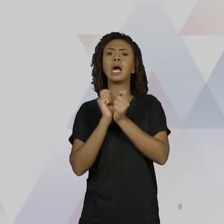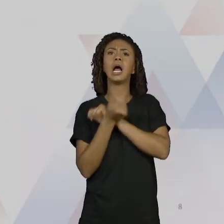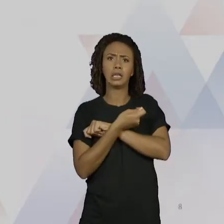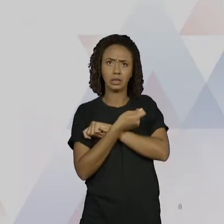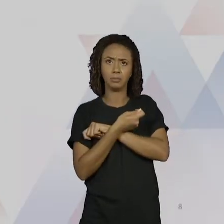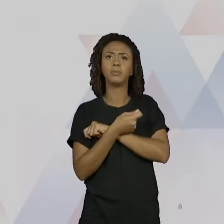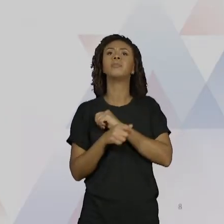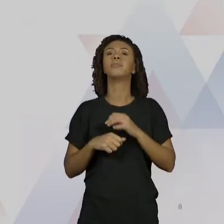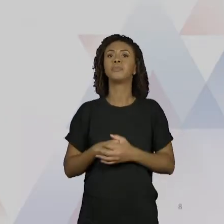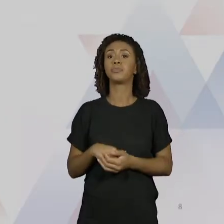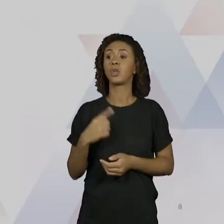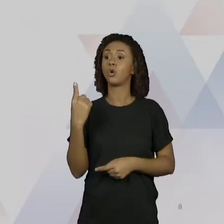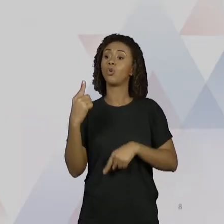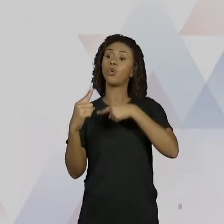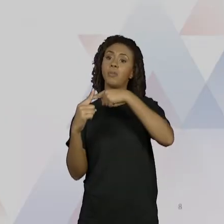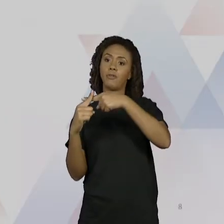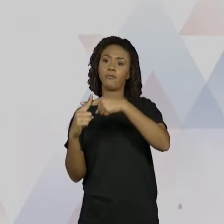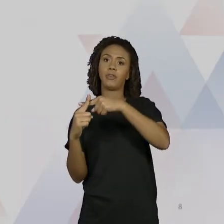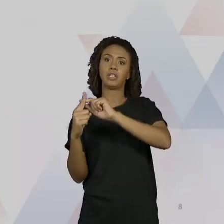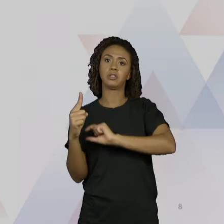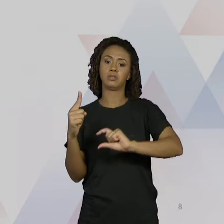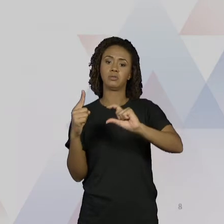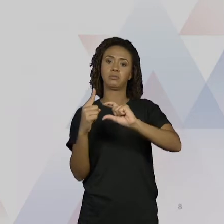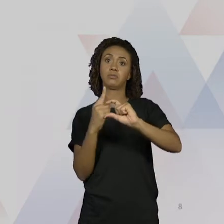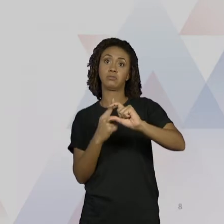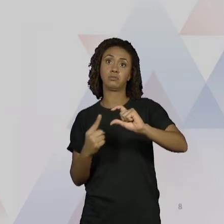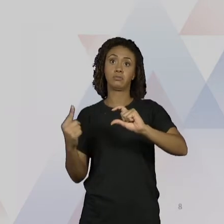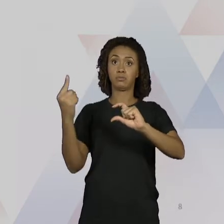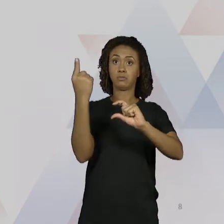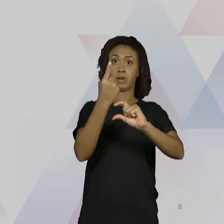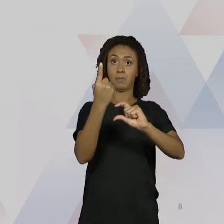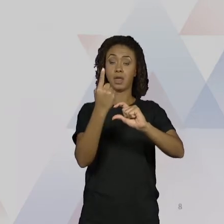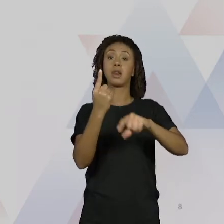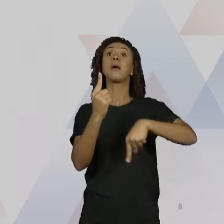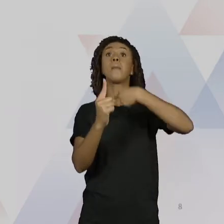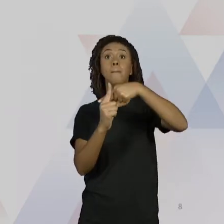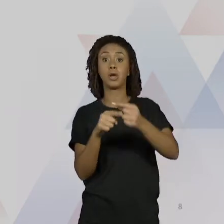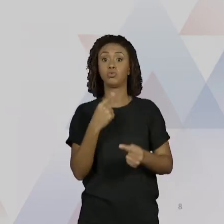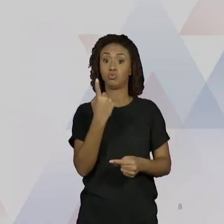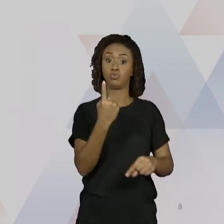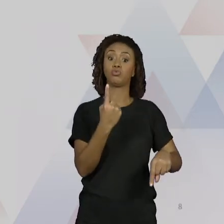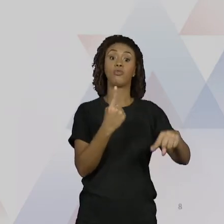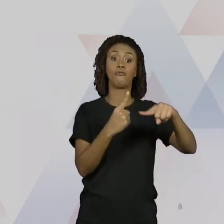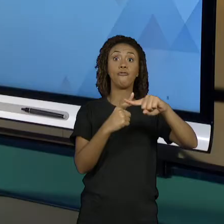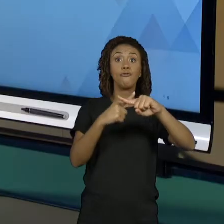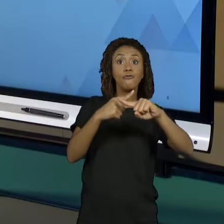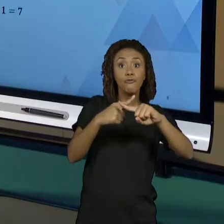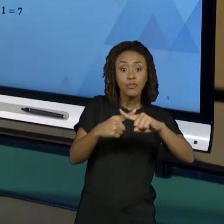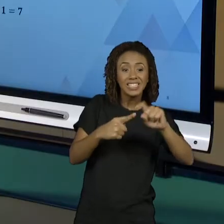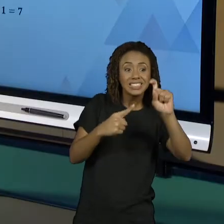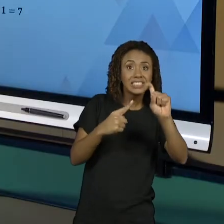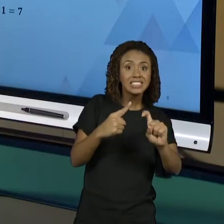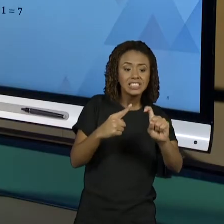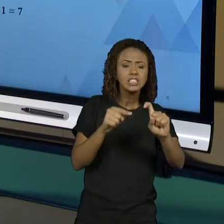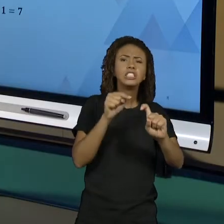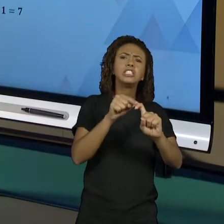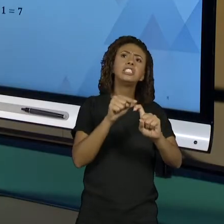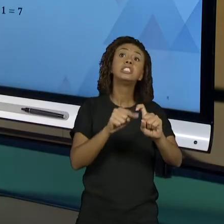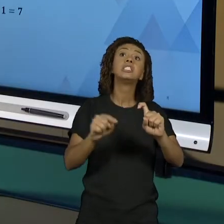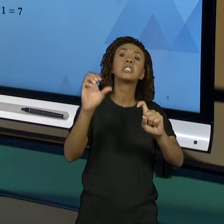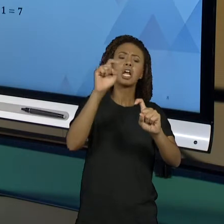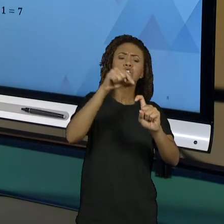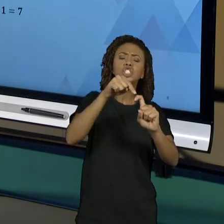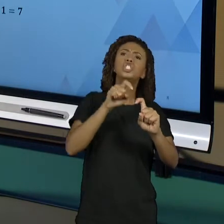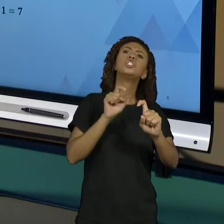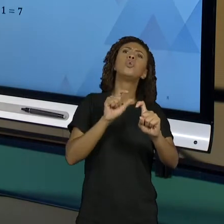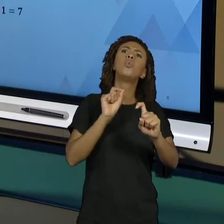o número da base elevado à primeira mais uma vez o número da base elevado a zero. Esse x que está aparecendo aí, ele vai